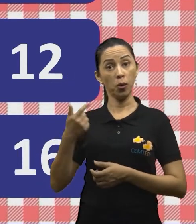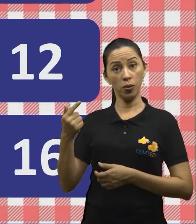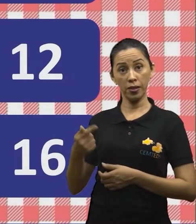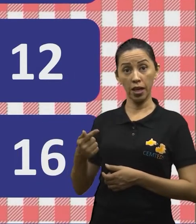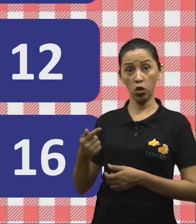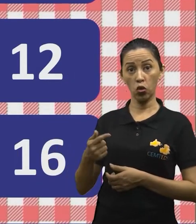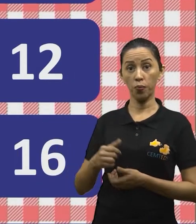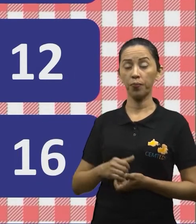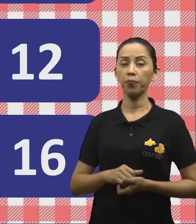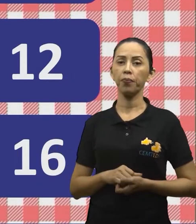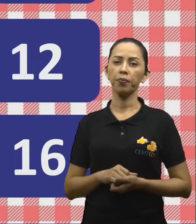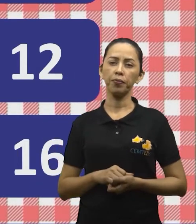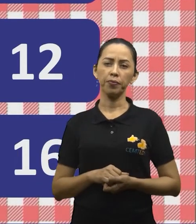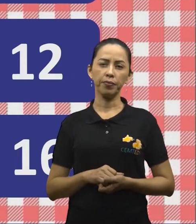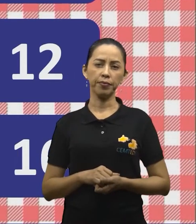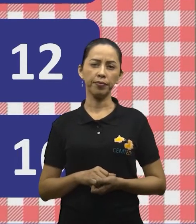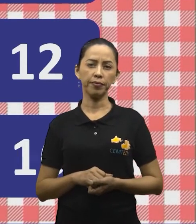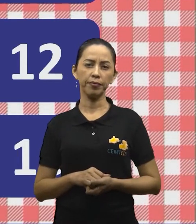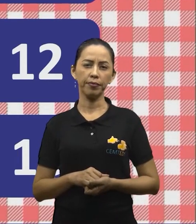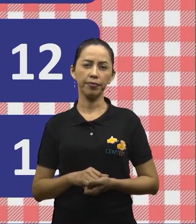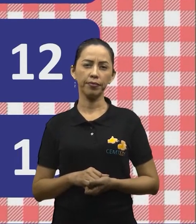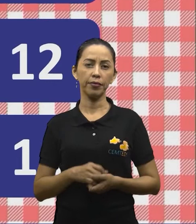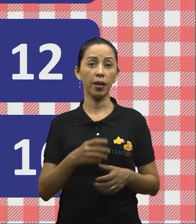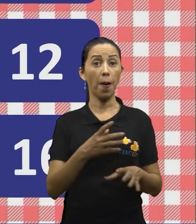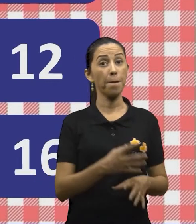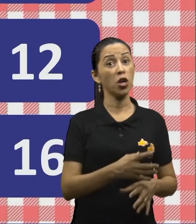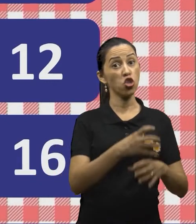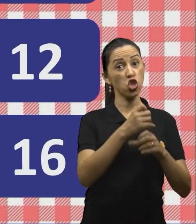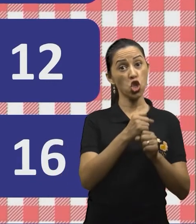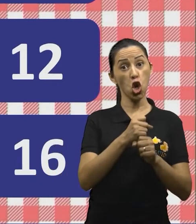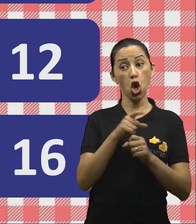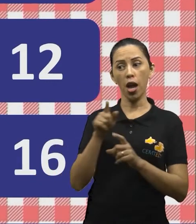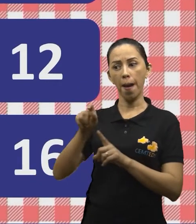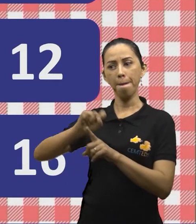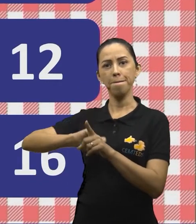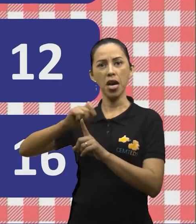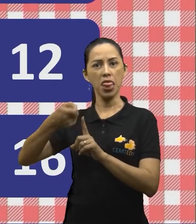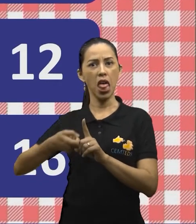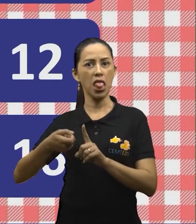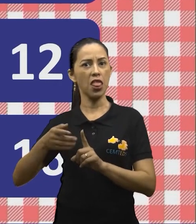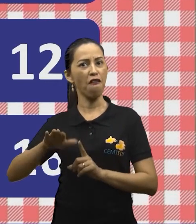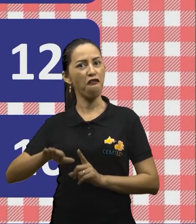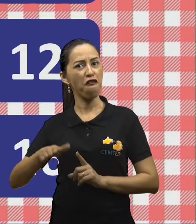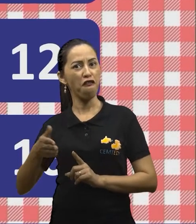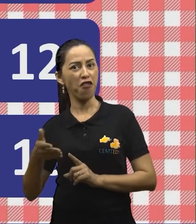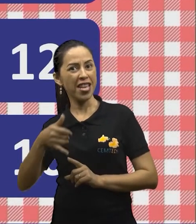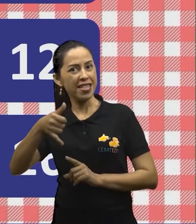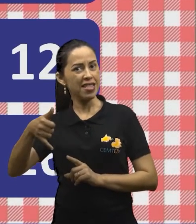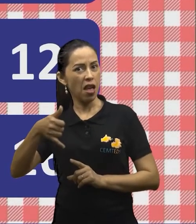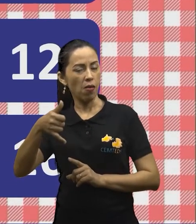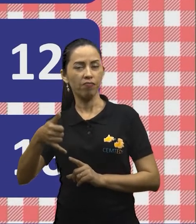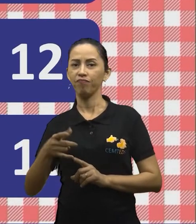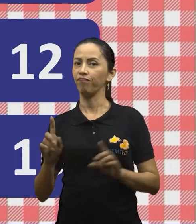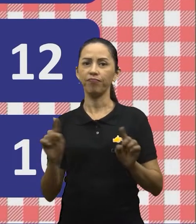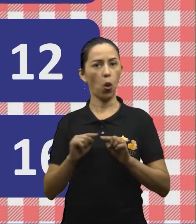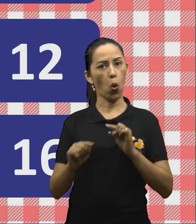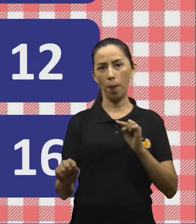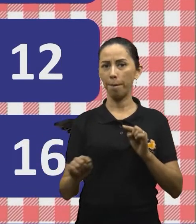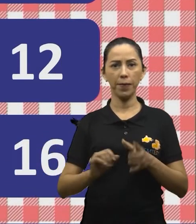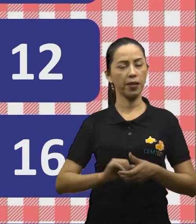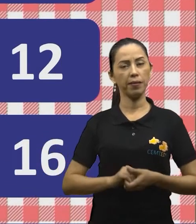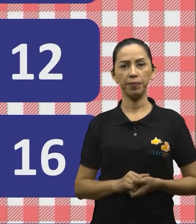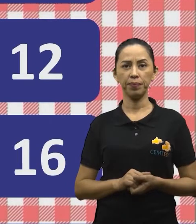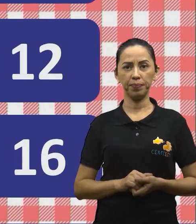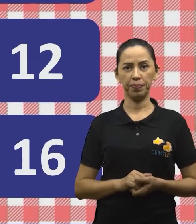Mandioca e banana frita. Não são os pares. Vamos lá! Agora 9 e